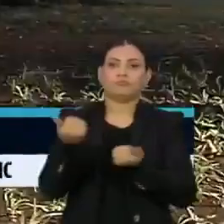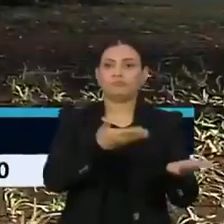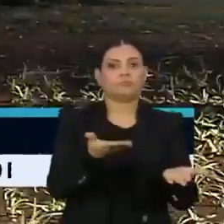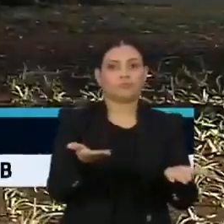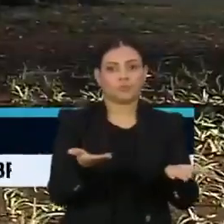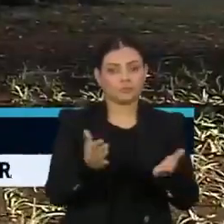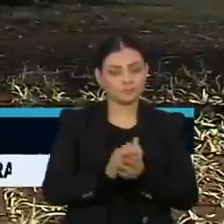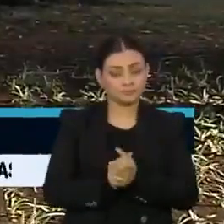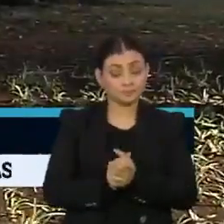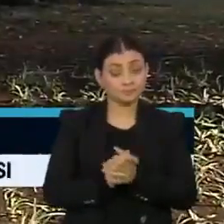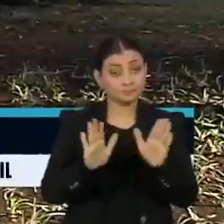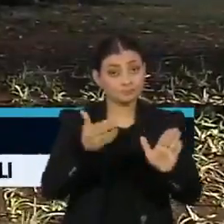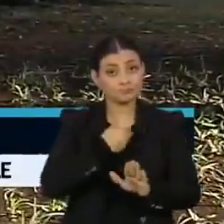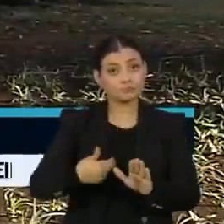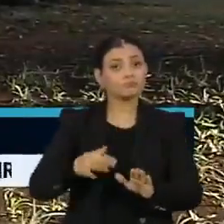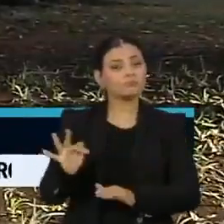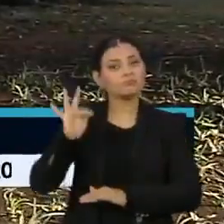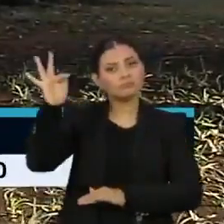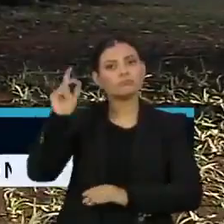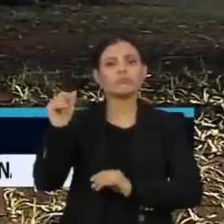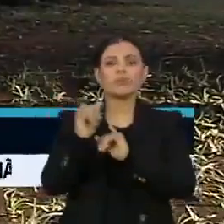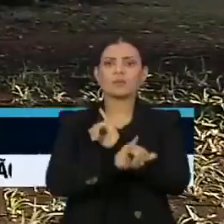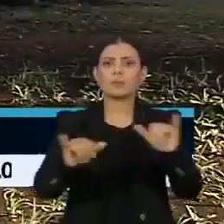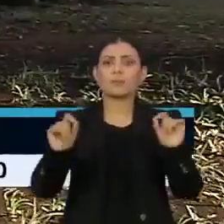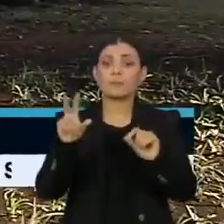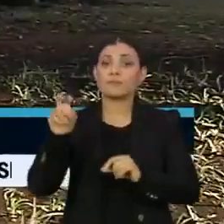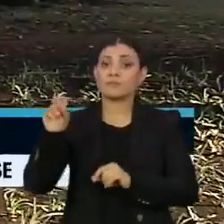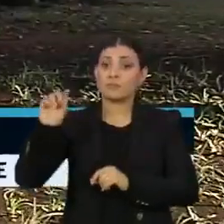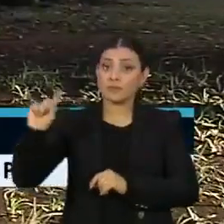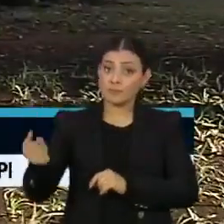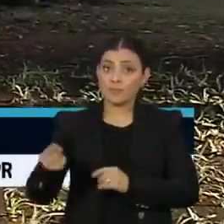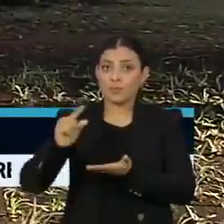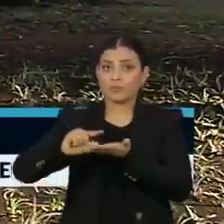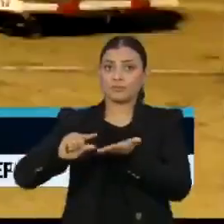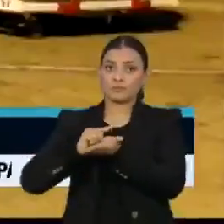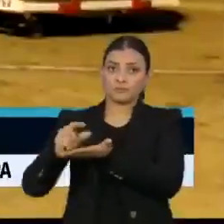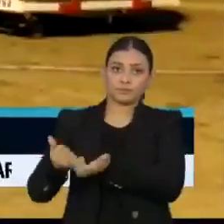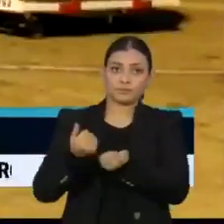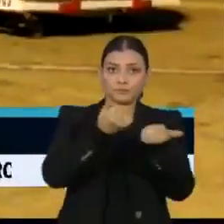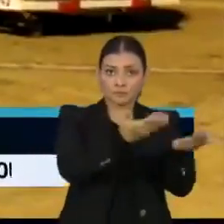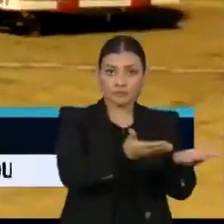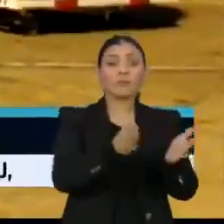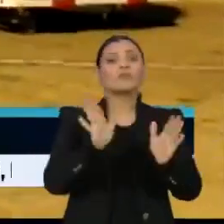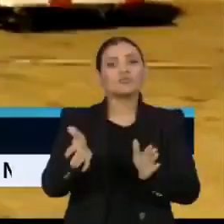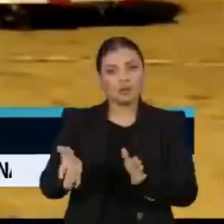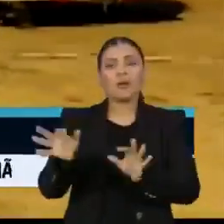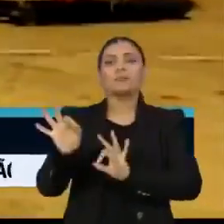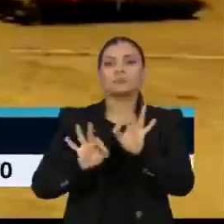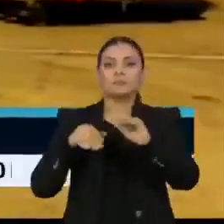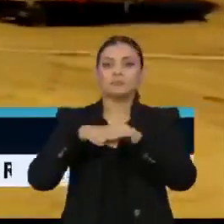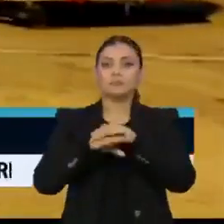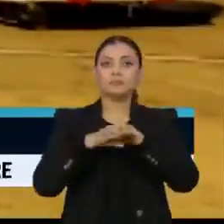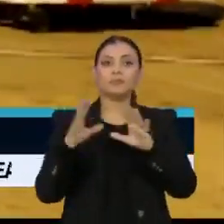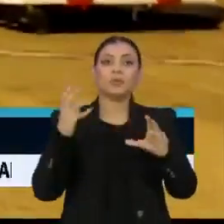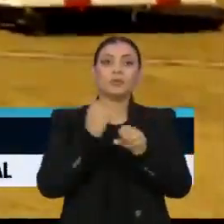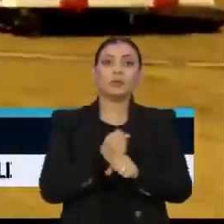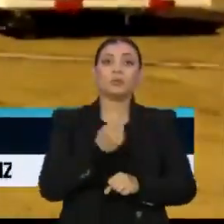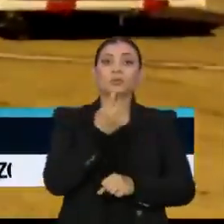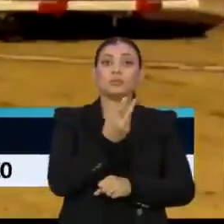anterior. O governo federal alega que esses 50 mil imunizantes já estão incluídos nas